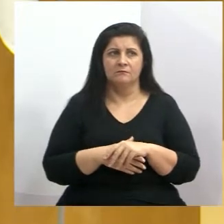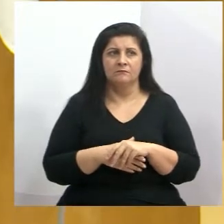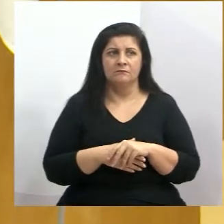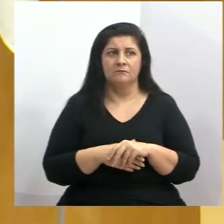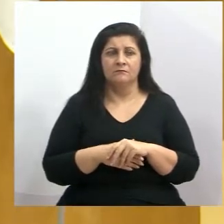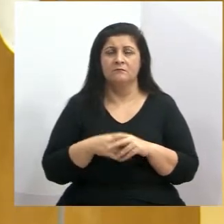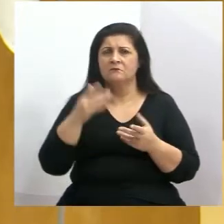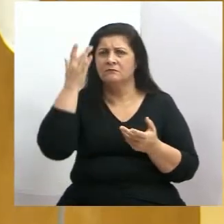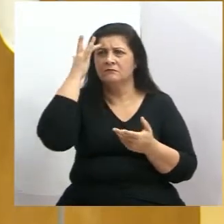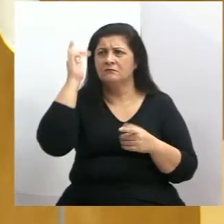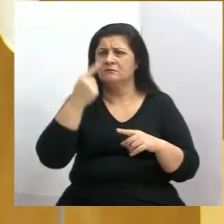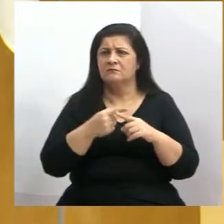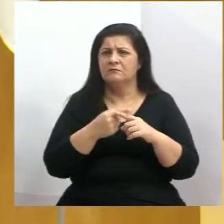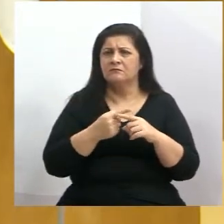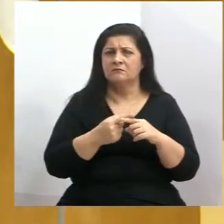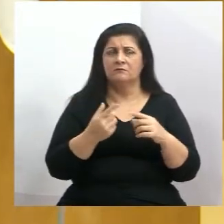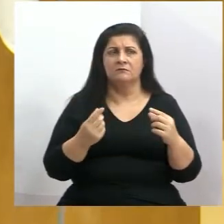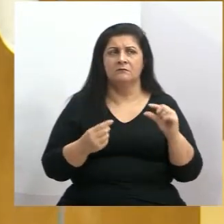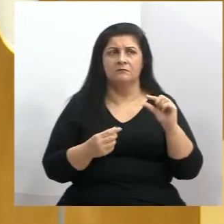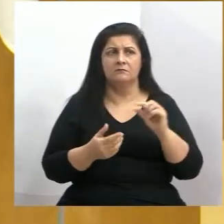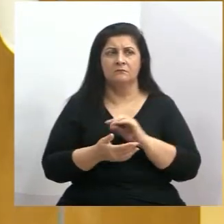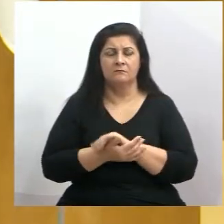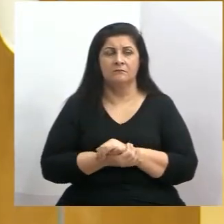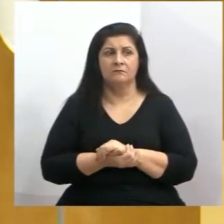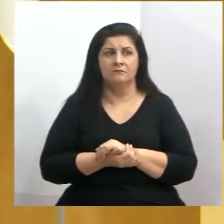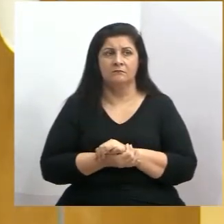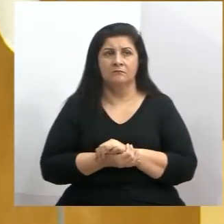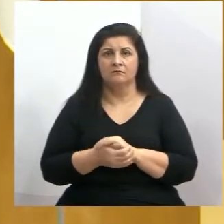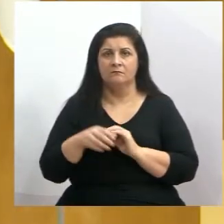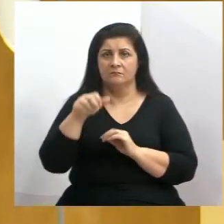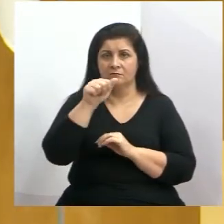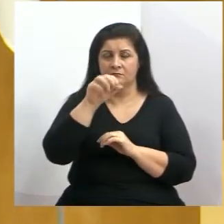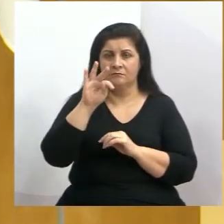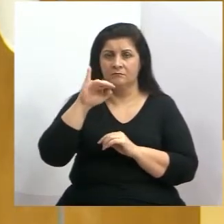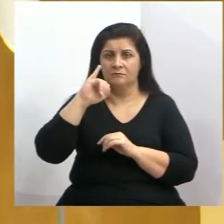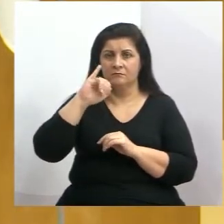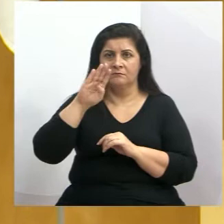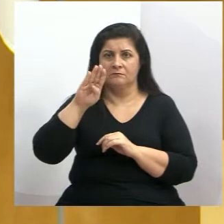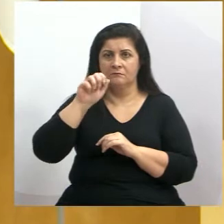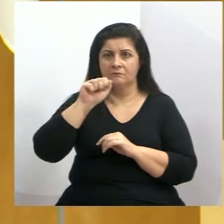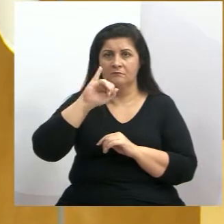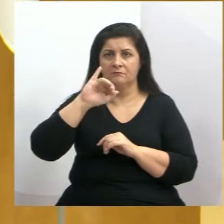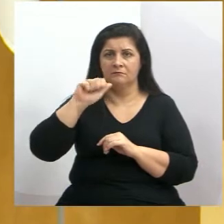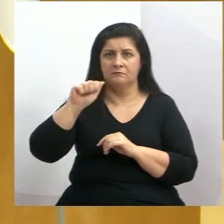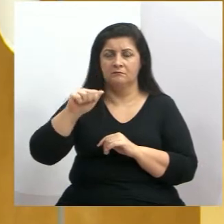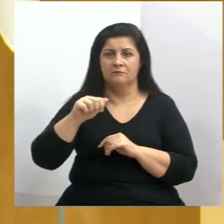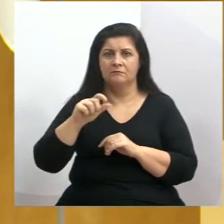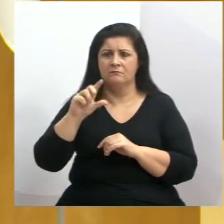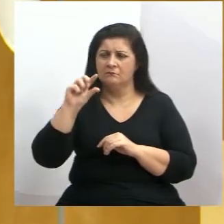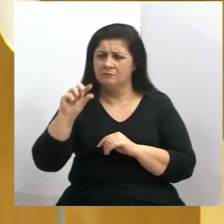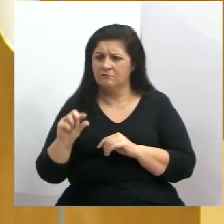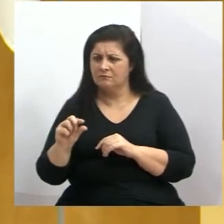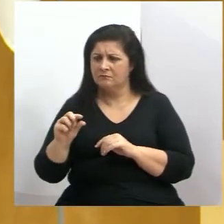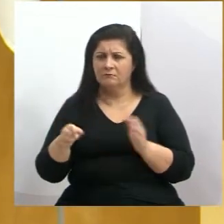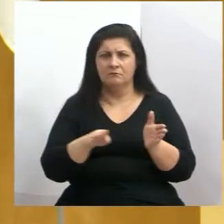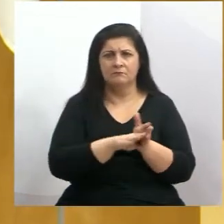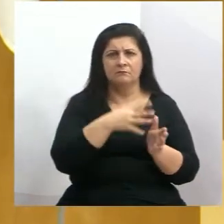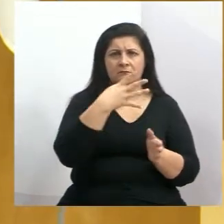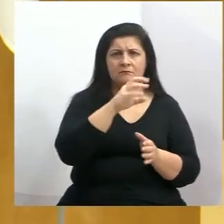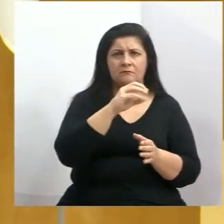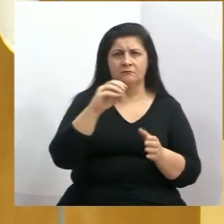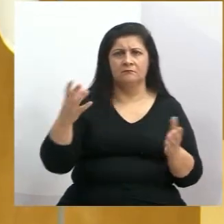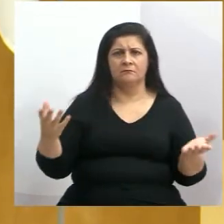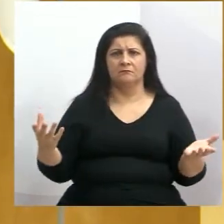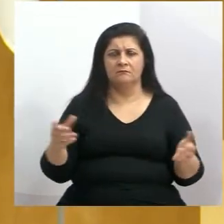gente não entende essa proporcionalidade, a cidade de Atibaia, que a gente sabe que tem menos condutores, chegou 400 doses. Então a gente está